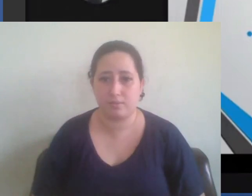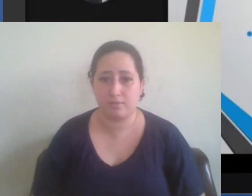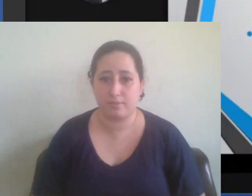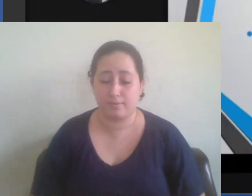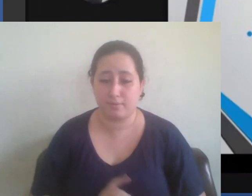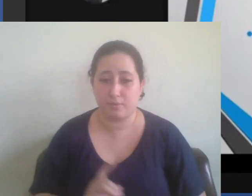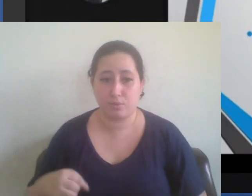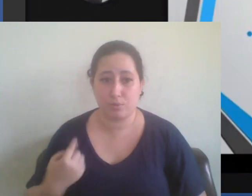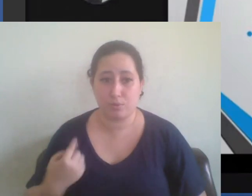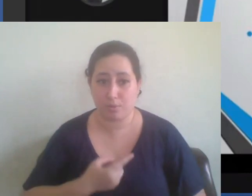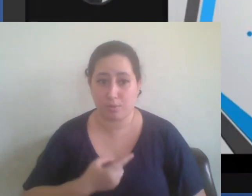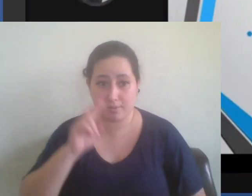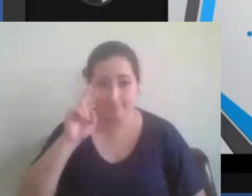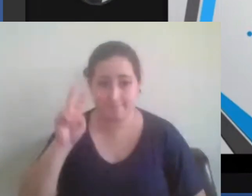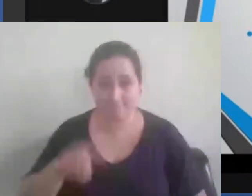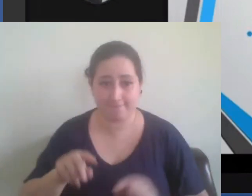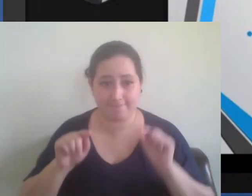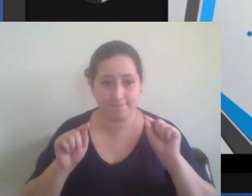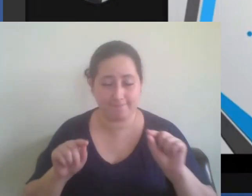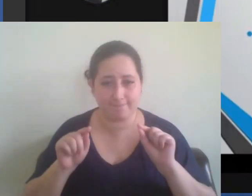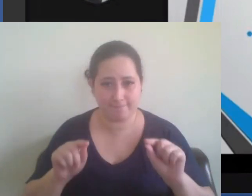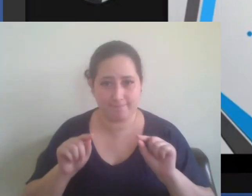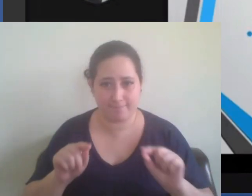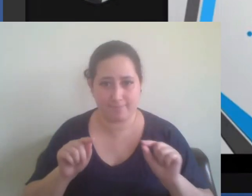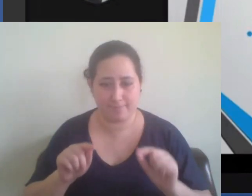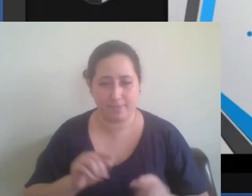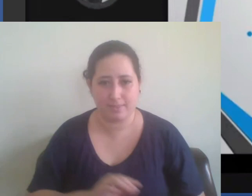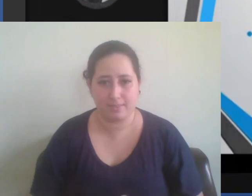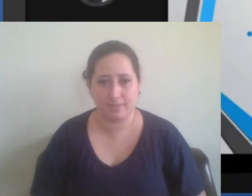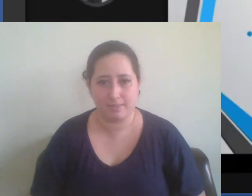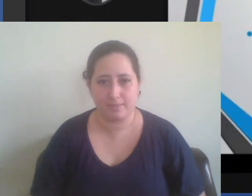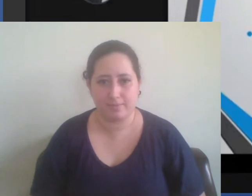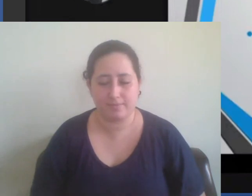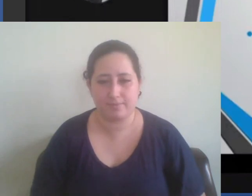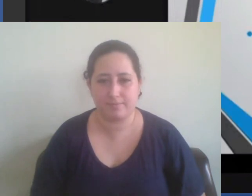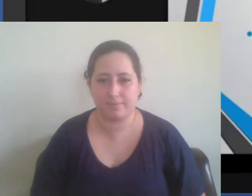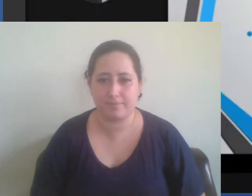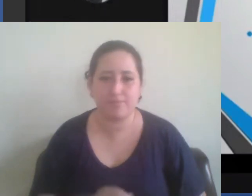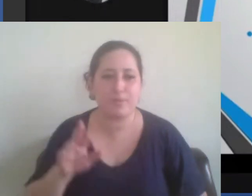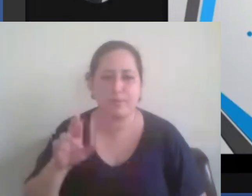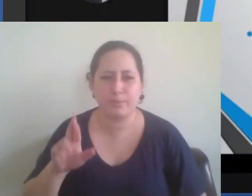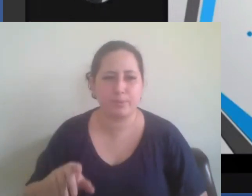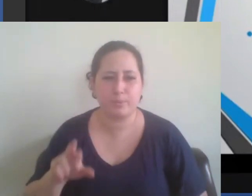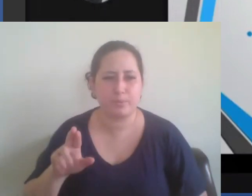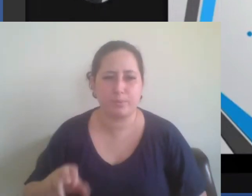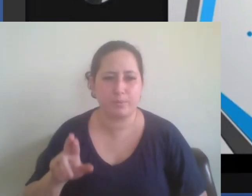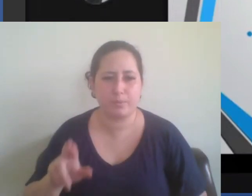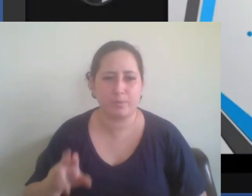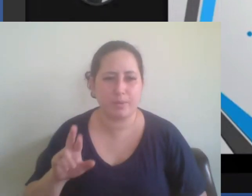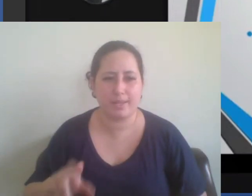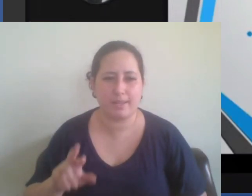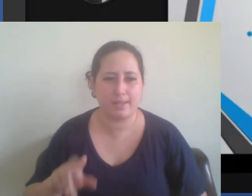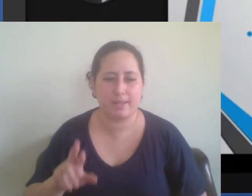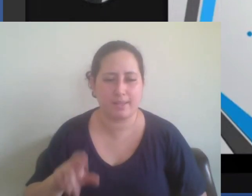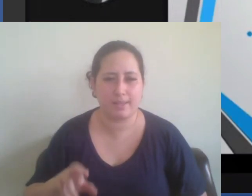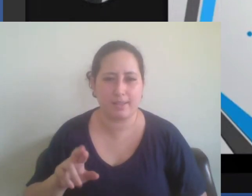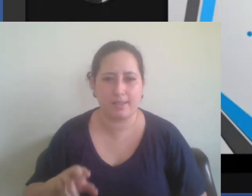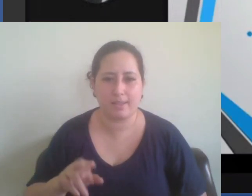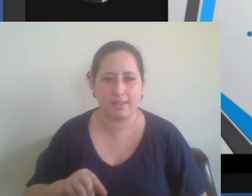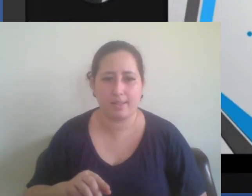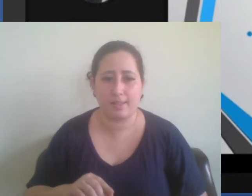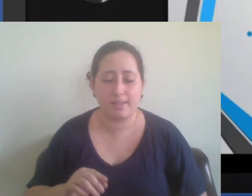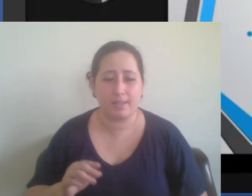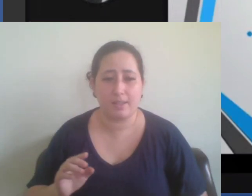ver é que ele não é o ápice